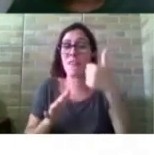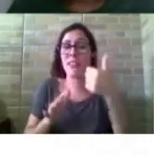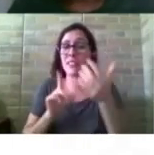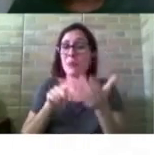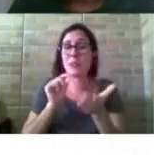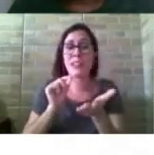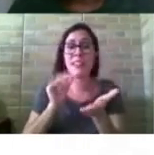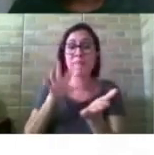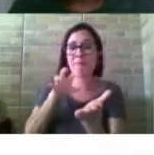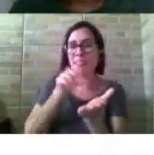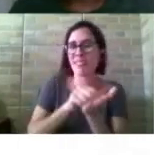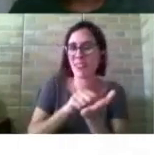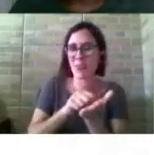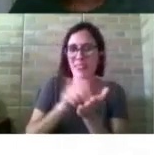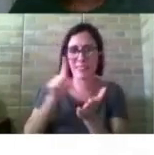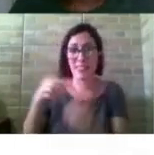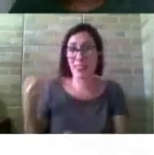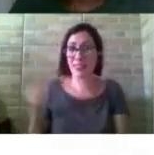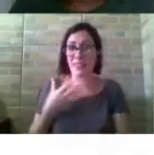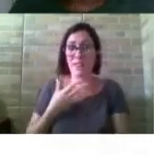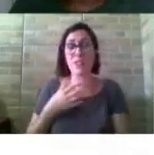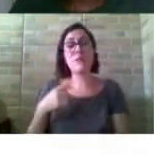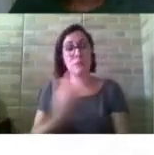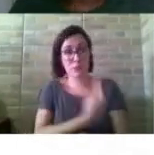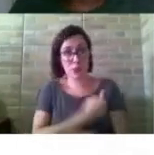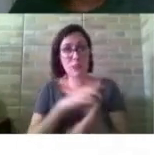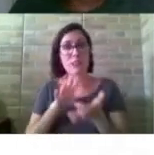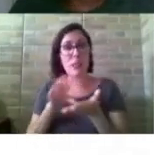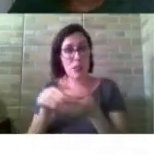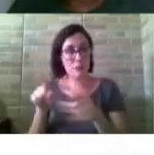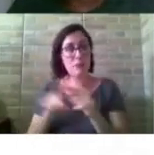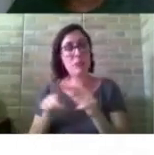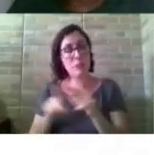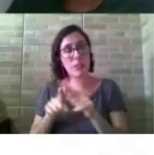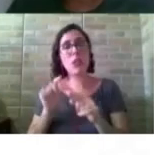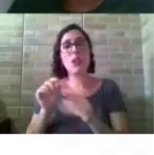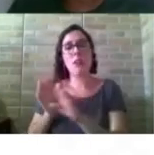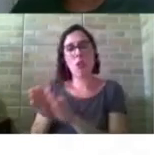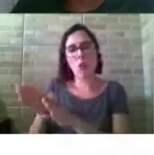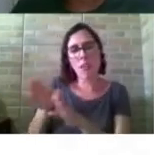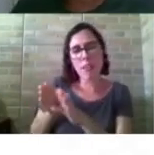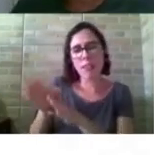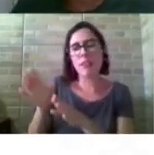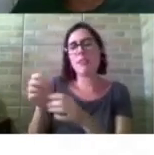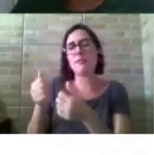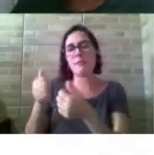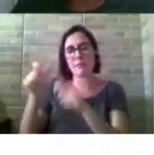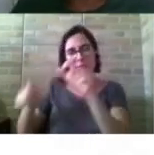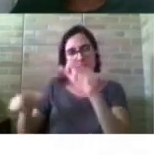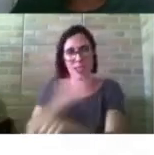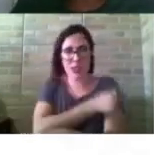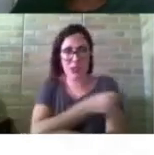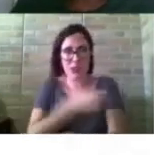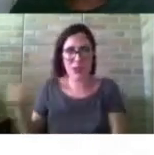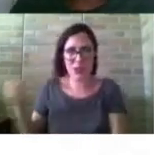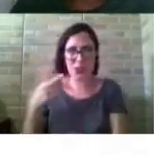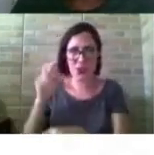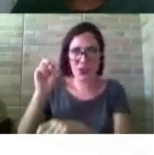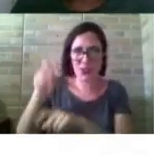trabalha essa questão da orientação de quem está chegando e a partir daí